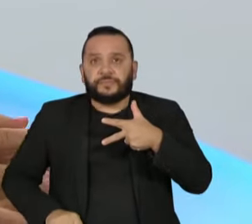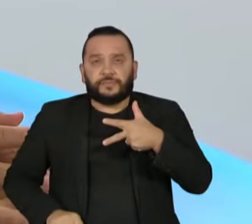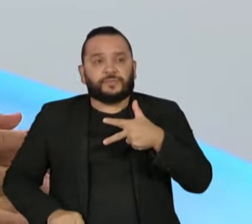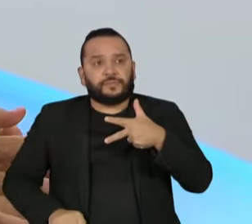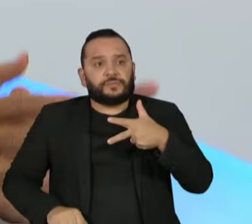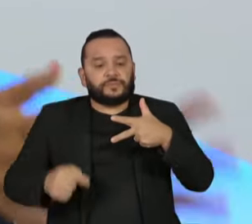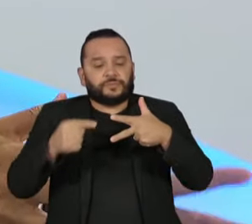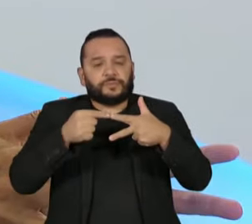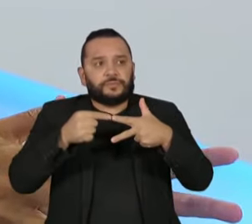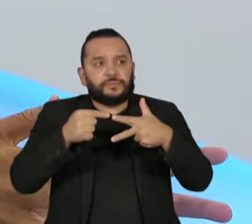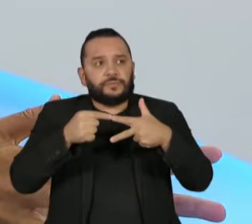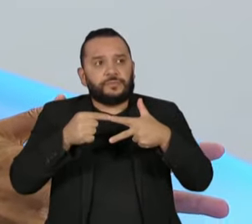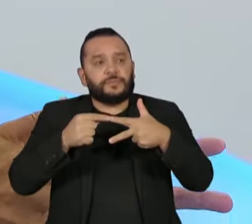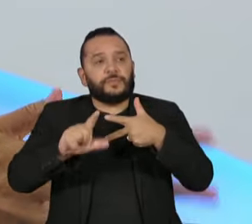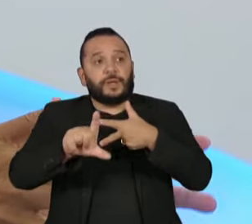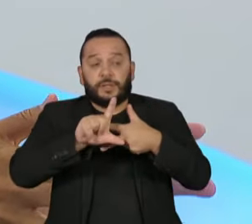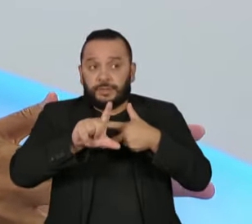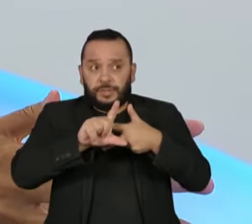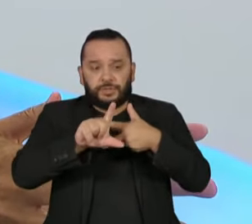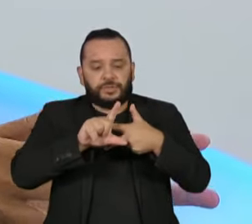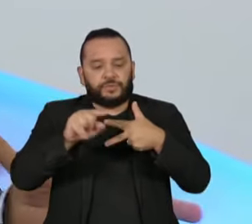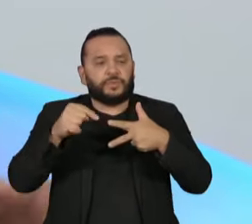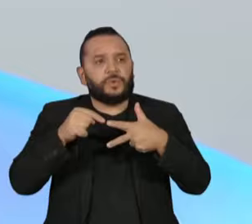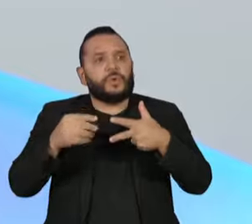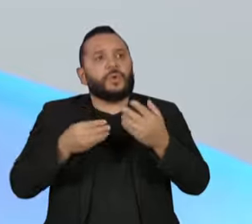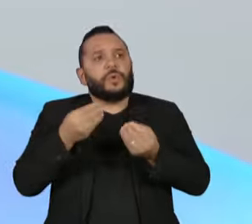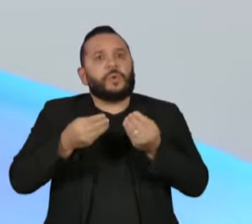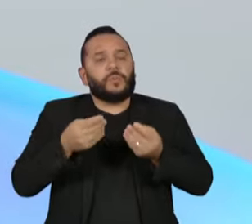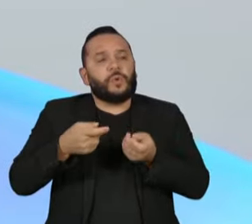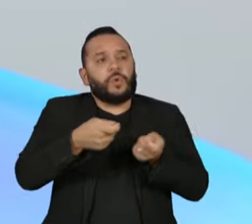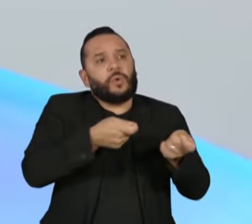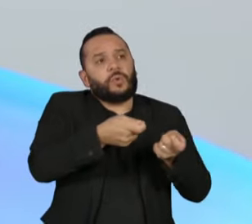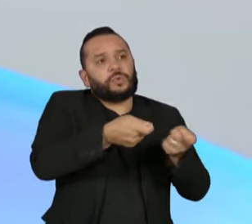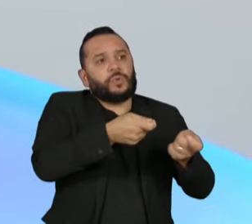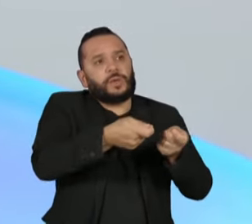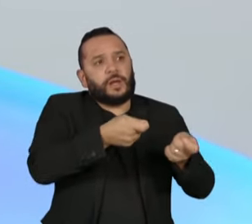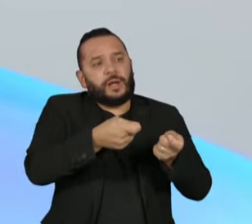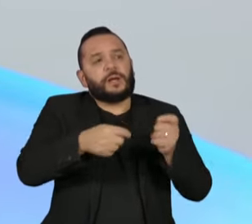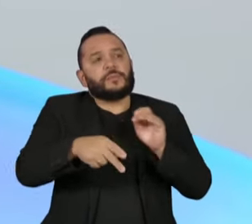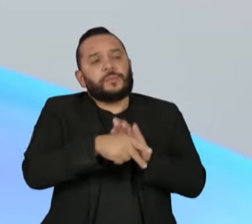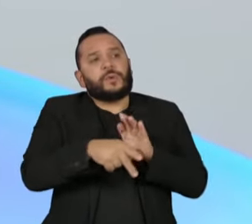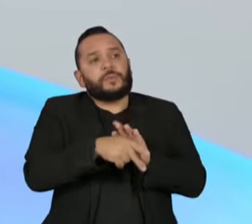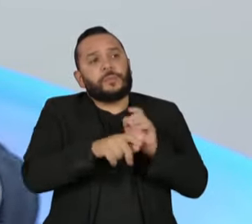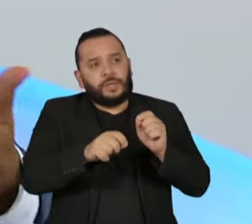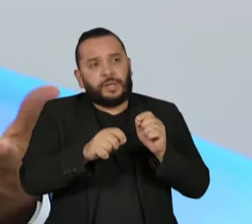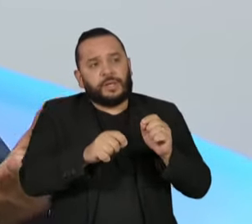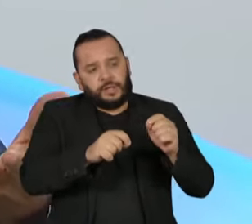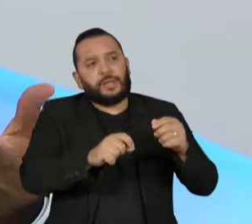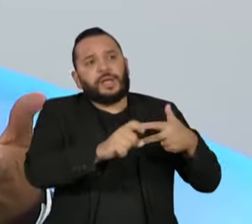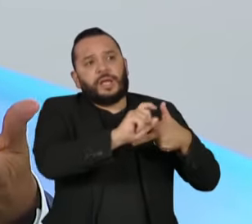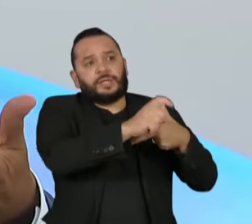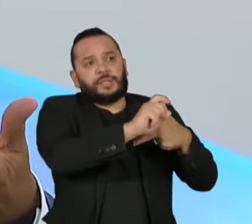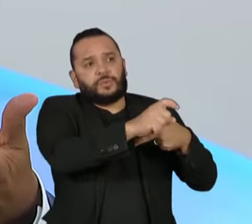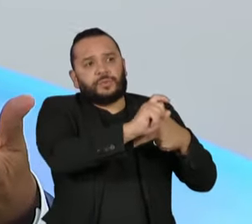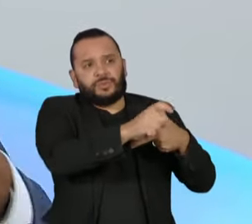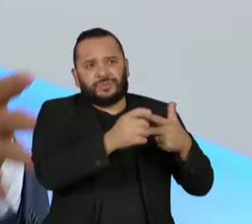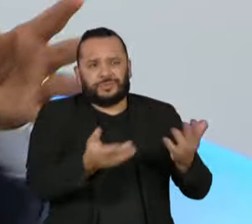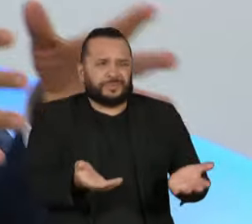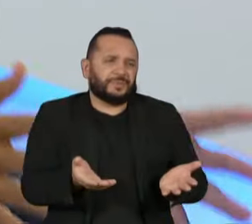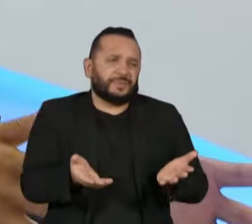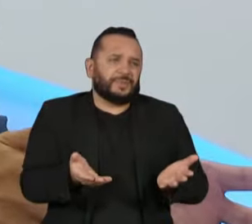como ele controlar o poder executivo. Ou seja, nós temos um regime presidencialista.